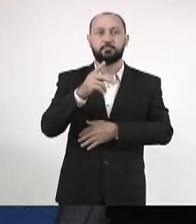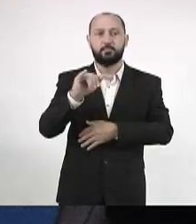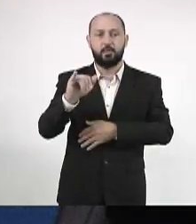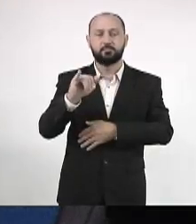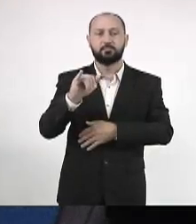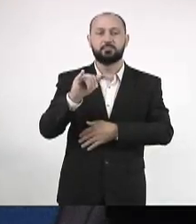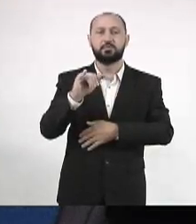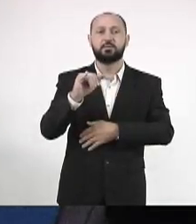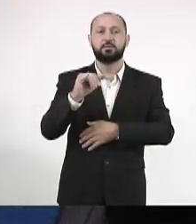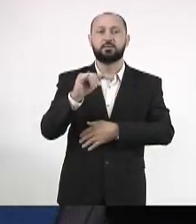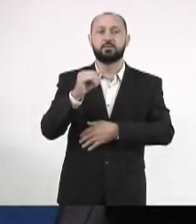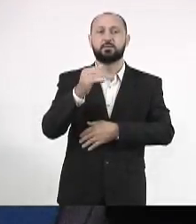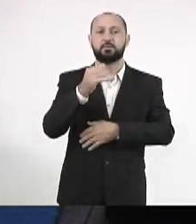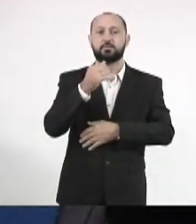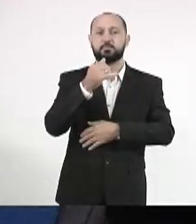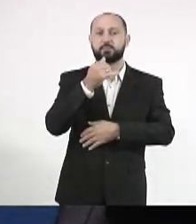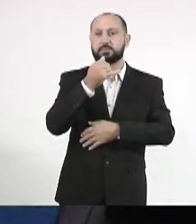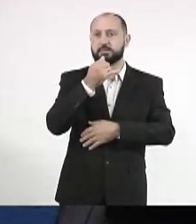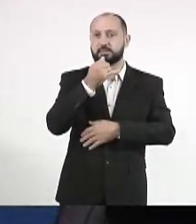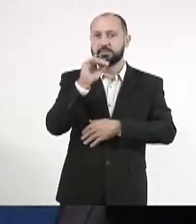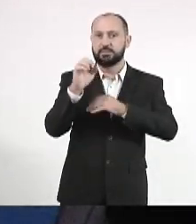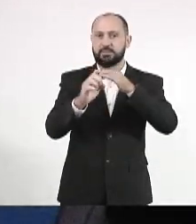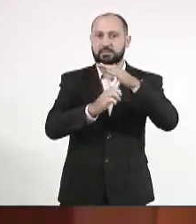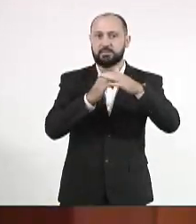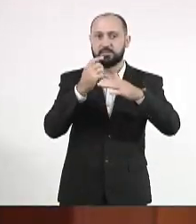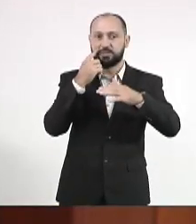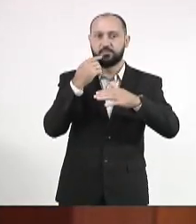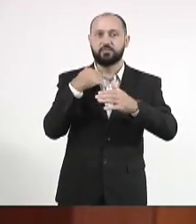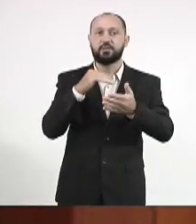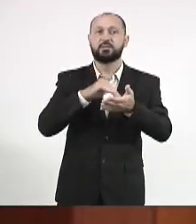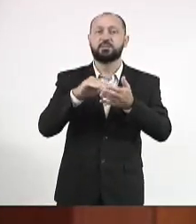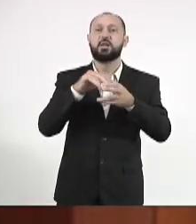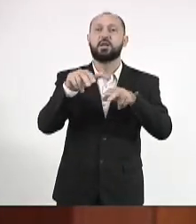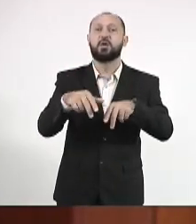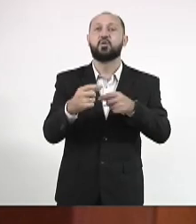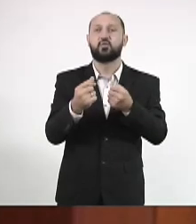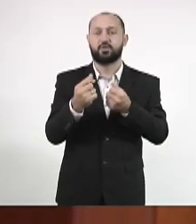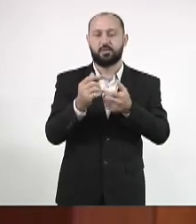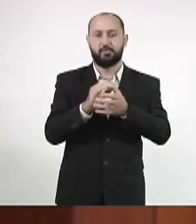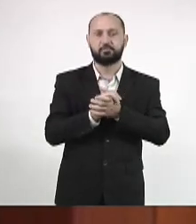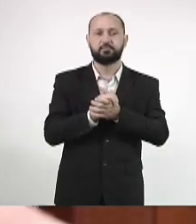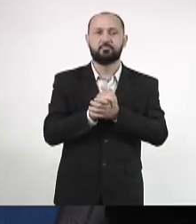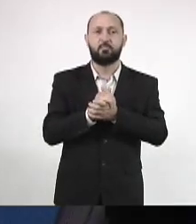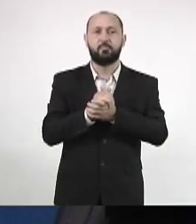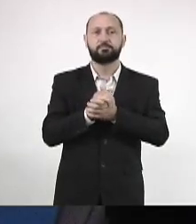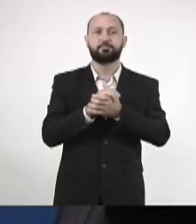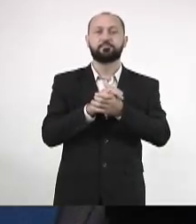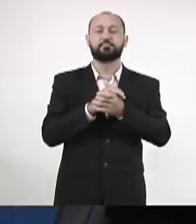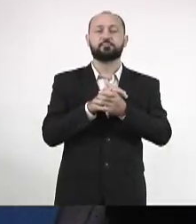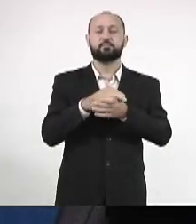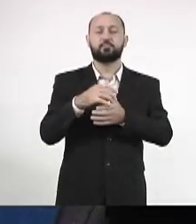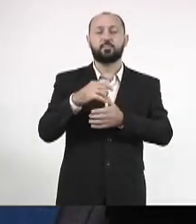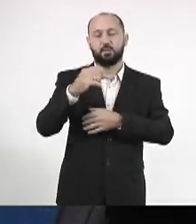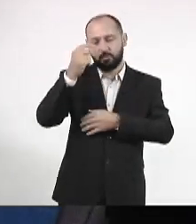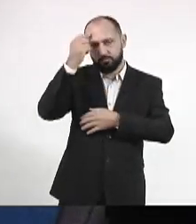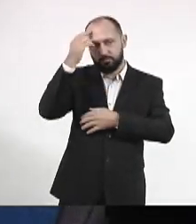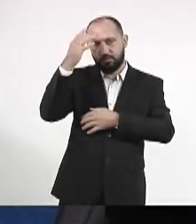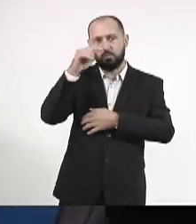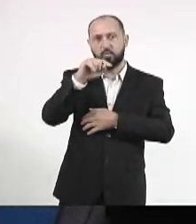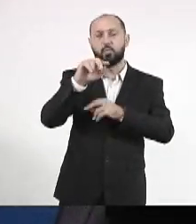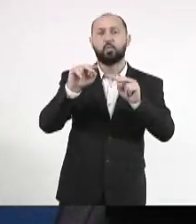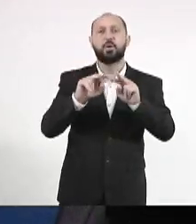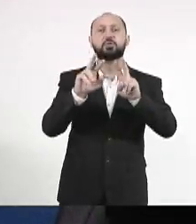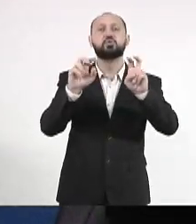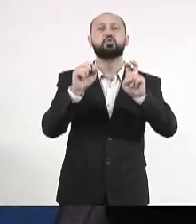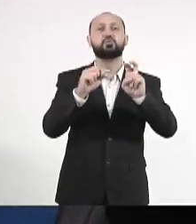Enersul, lembra? Lá atrás, eu estava na Secretaria de Fazenda, e eu queria dar uma ideia com o assunto